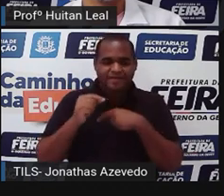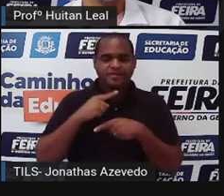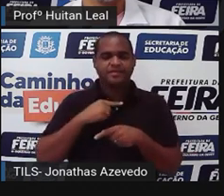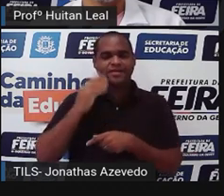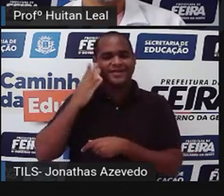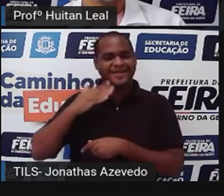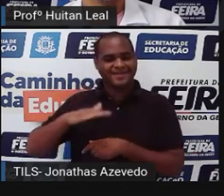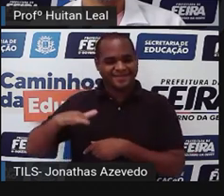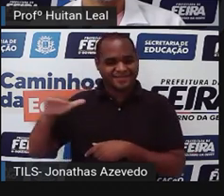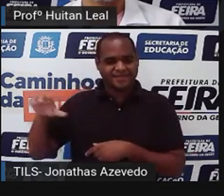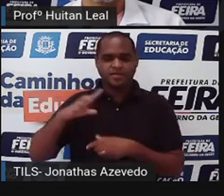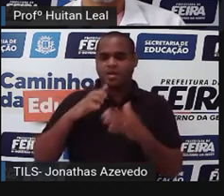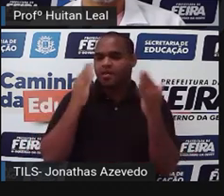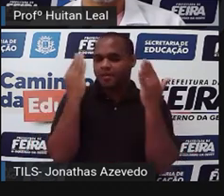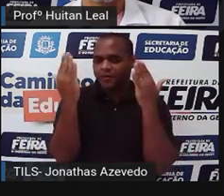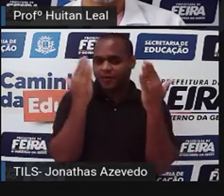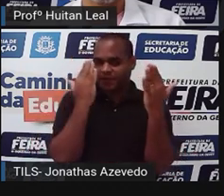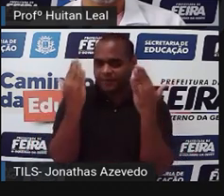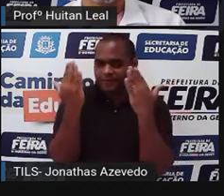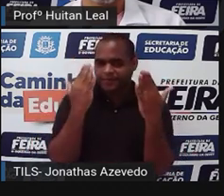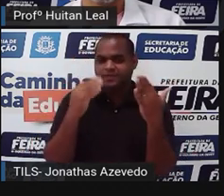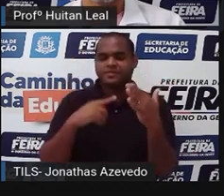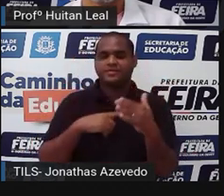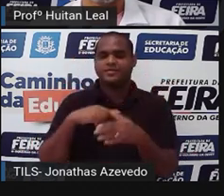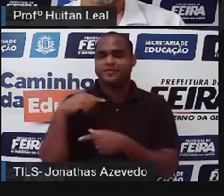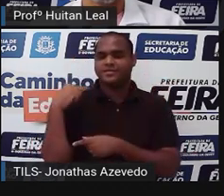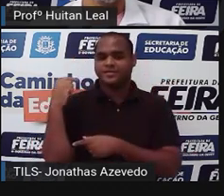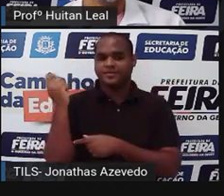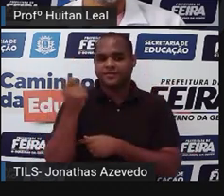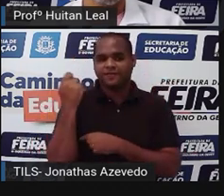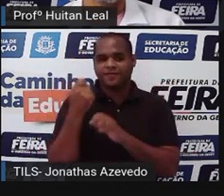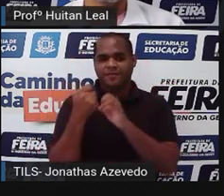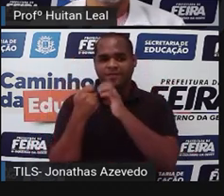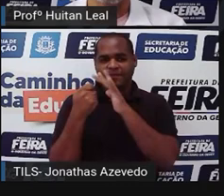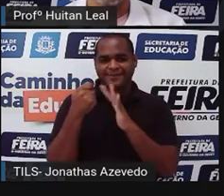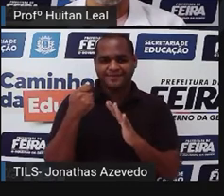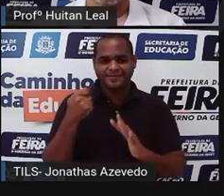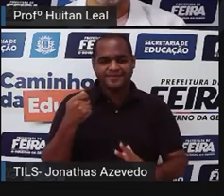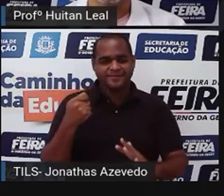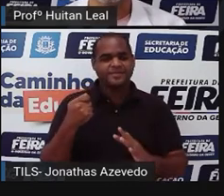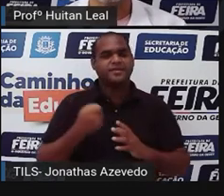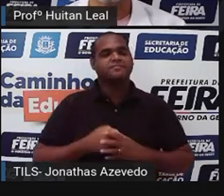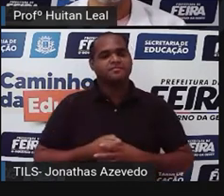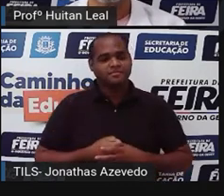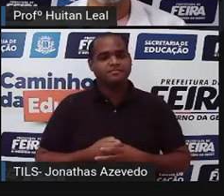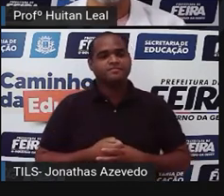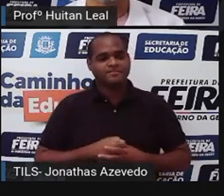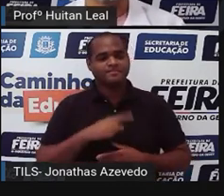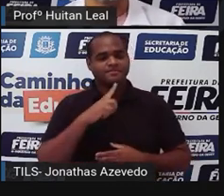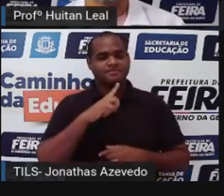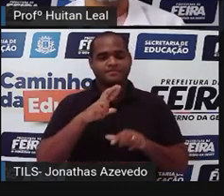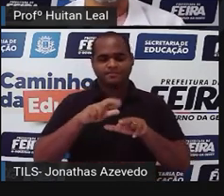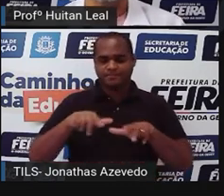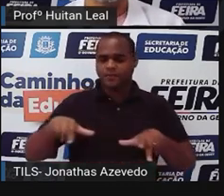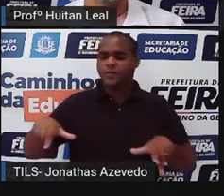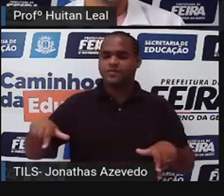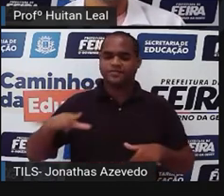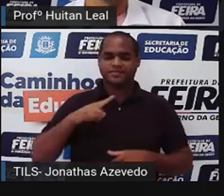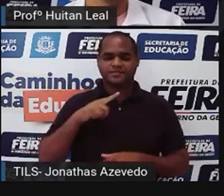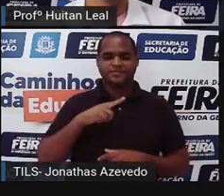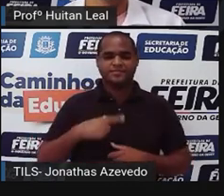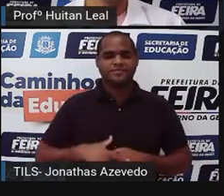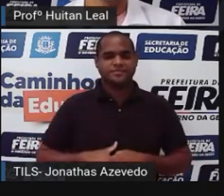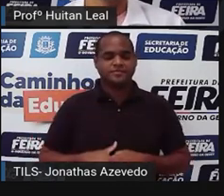infantis, contos psicológicos, contos de fadas, dentre outros. Então,